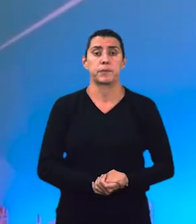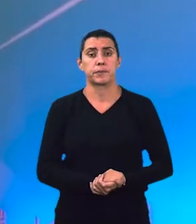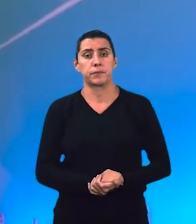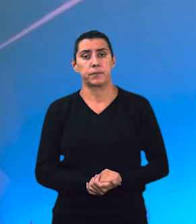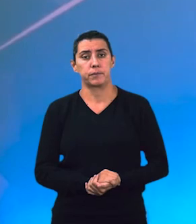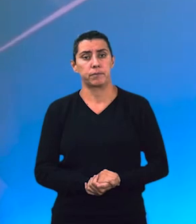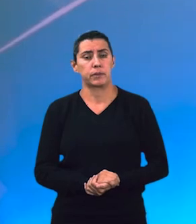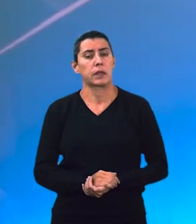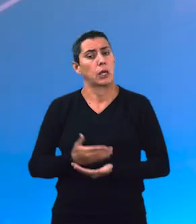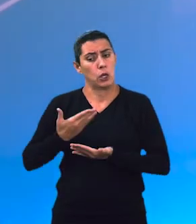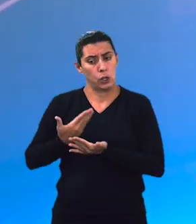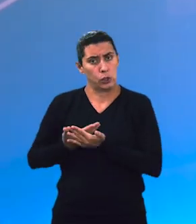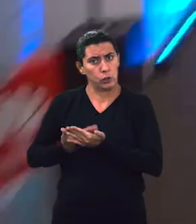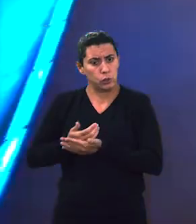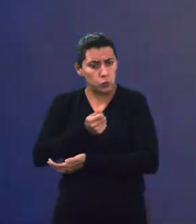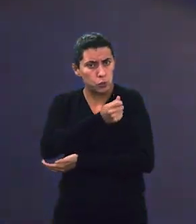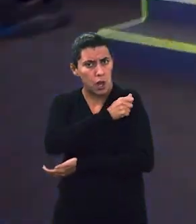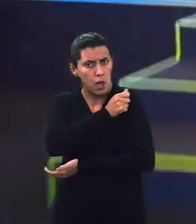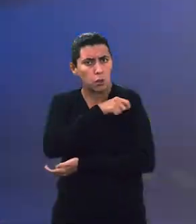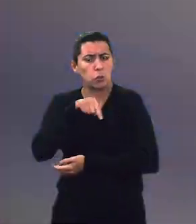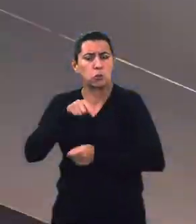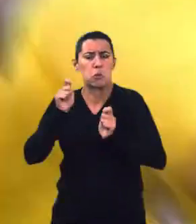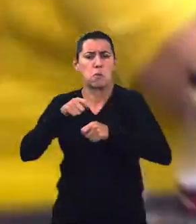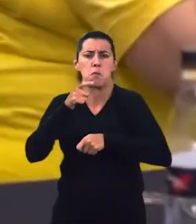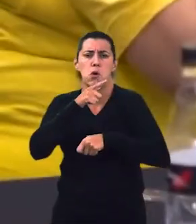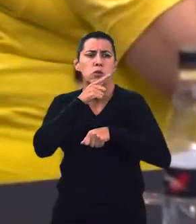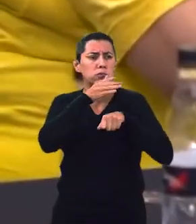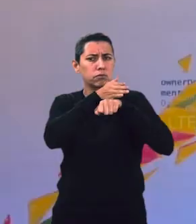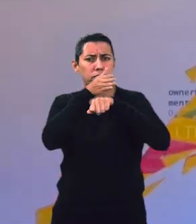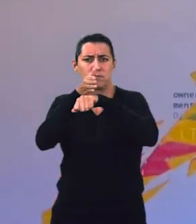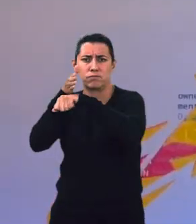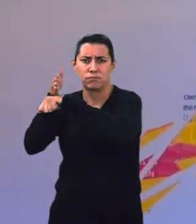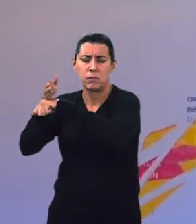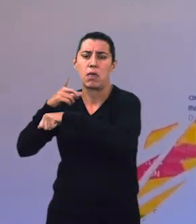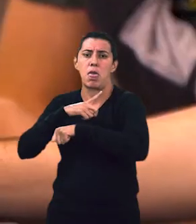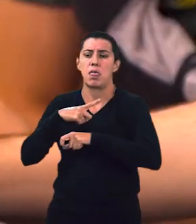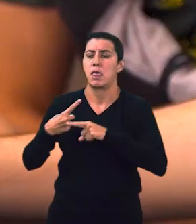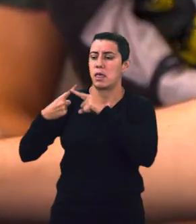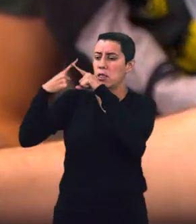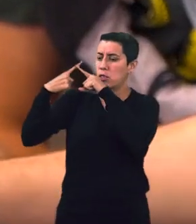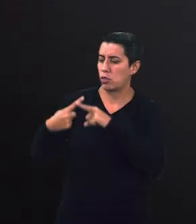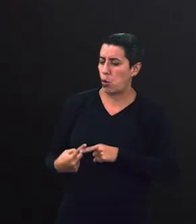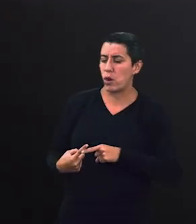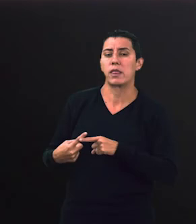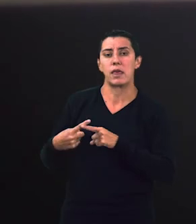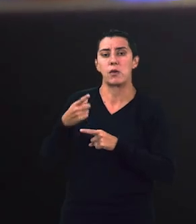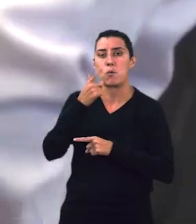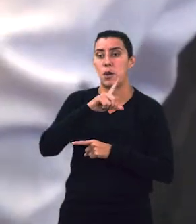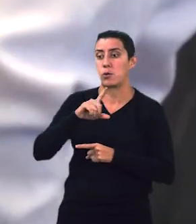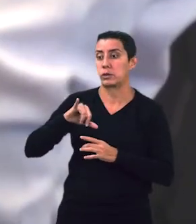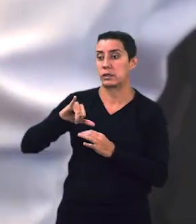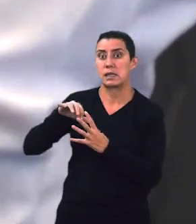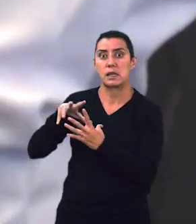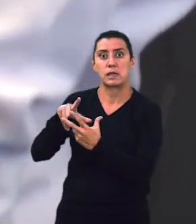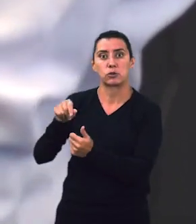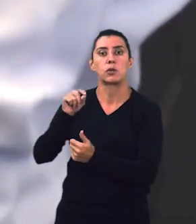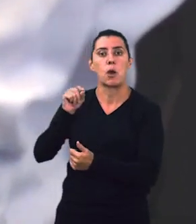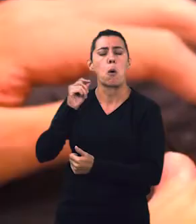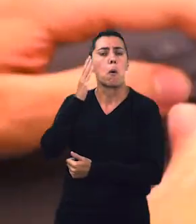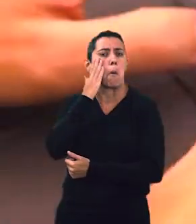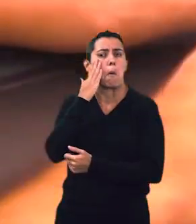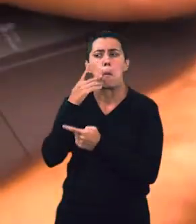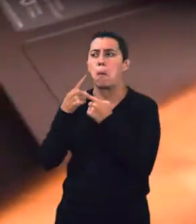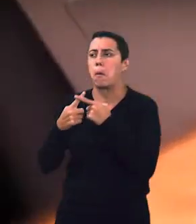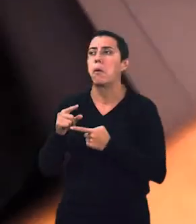Estudantes também podem participar do ICT Competition, nosso torneio universitário internacional, que testa os conhecimentos dos